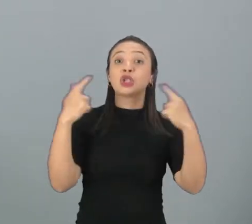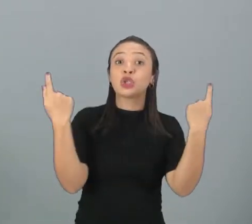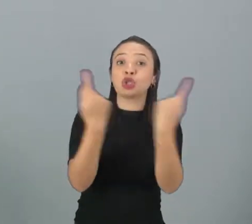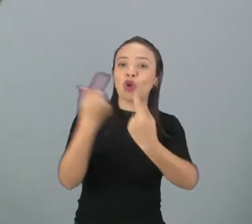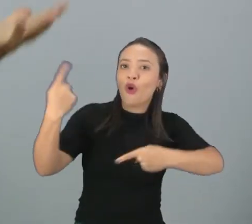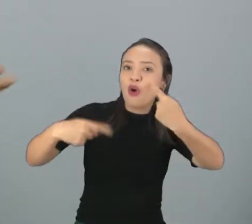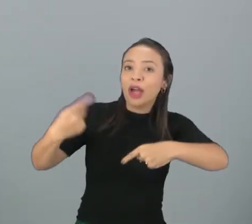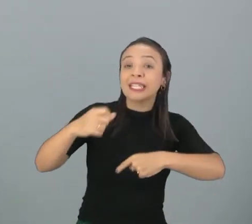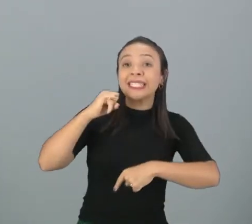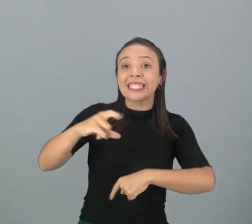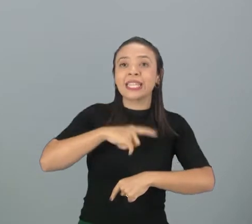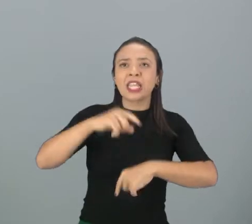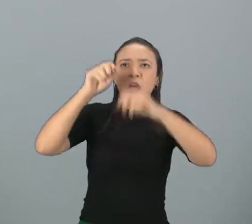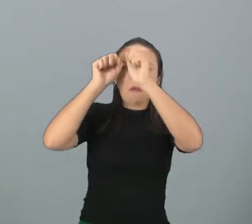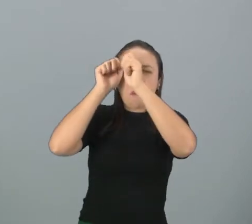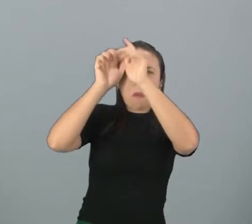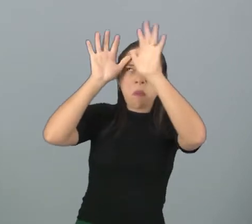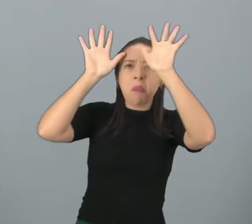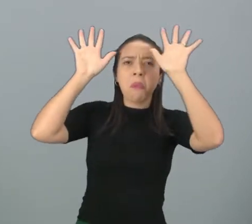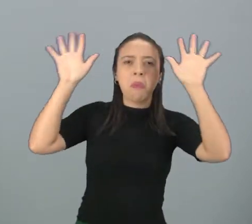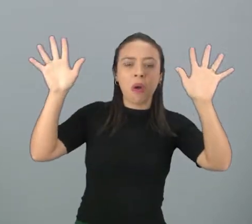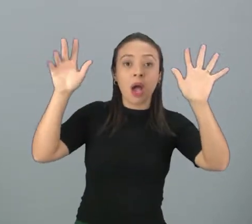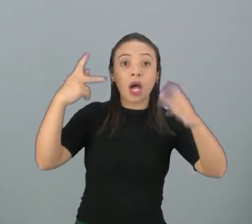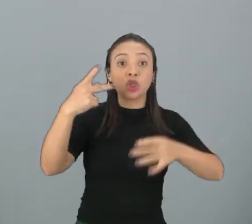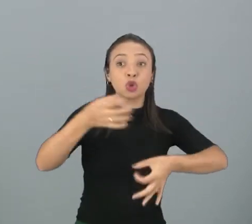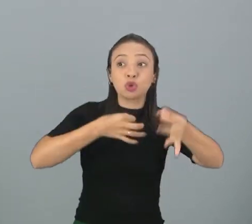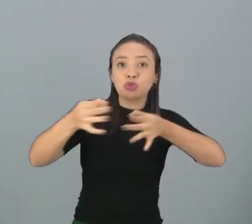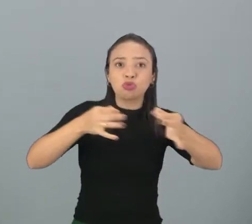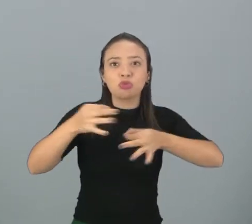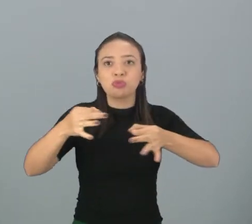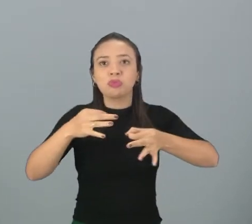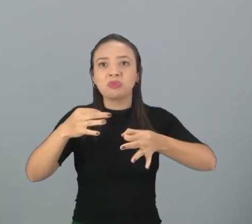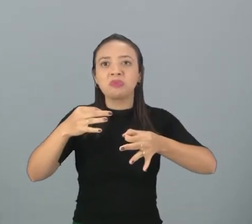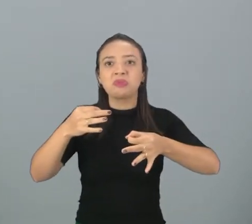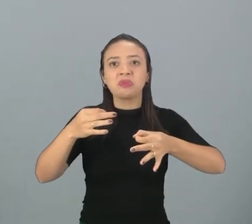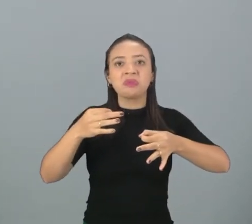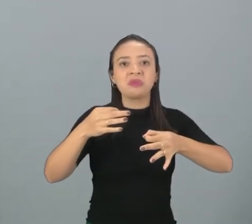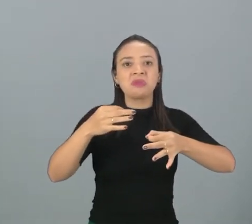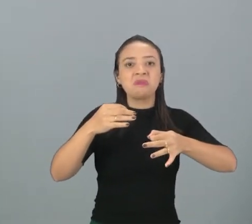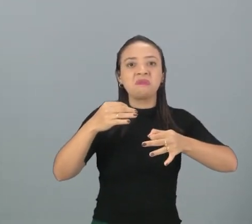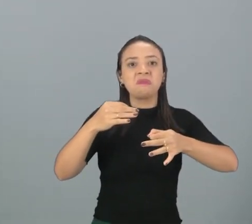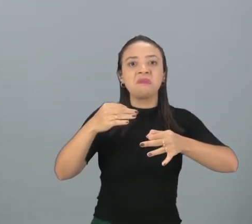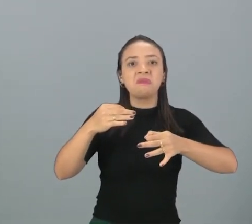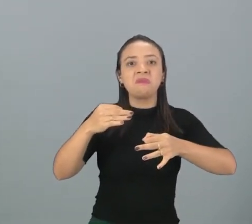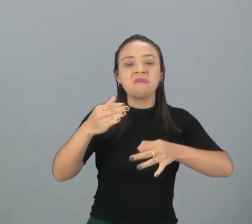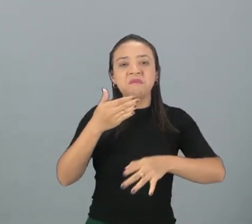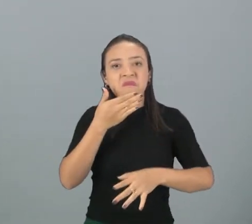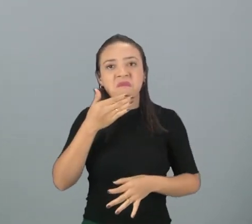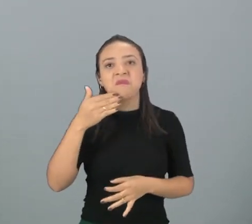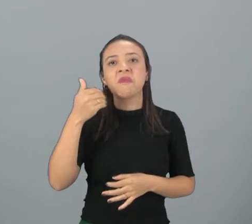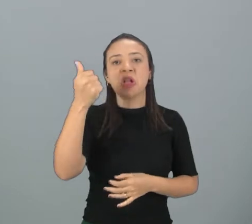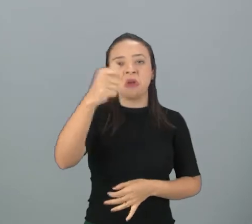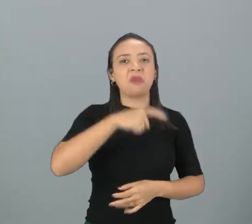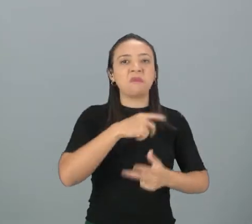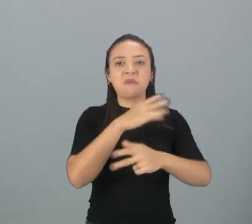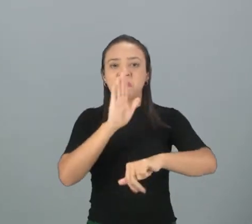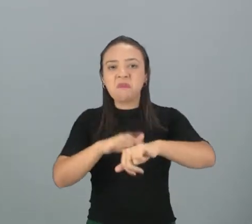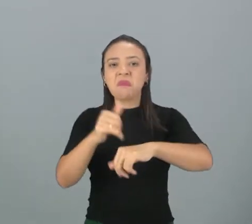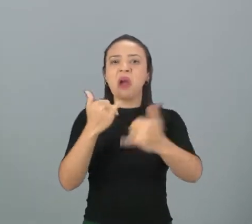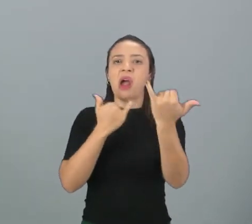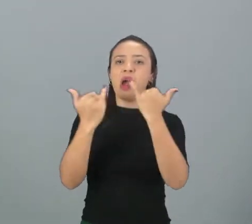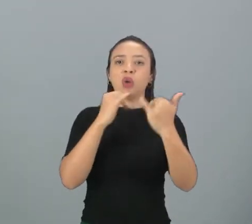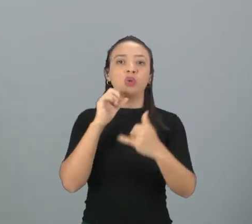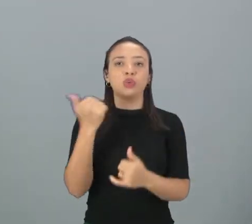consegue ter essa visão ampla, o seu debate é muito mais, digamos assim, encorpado do que você